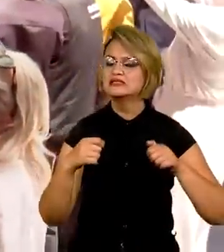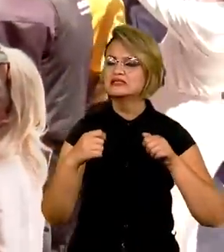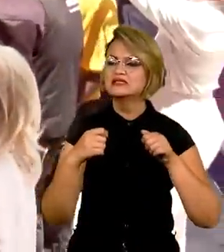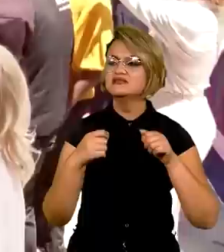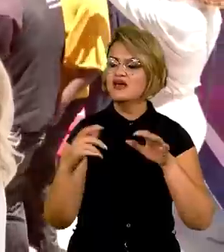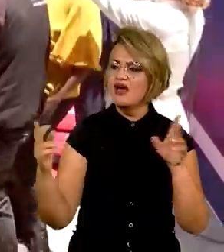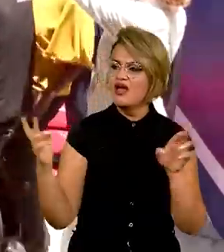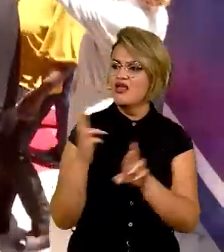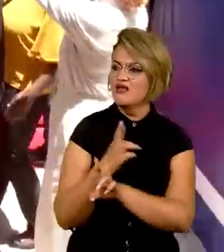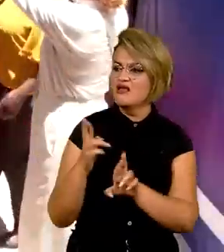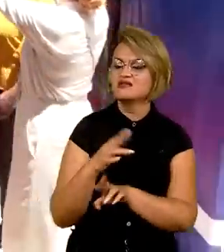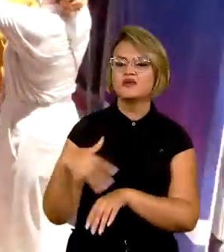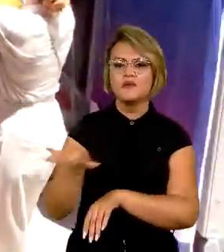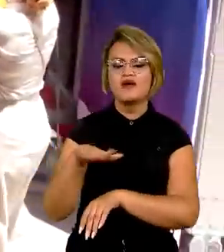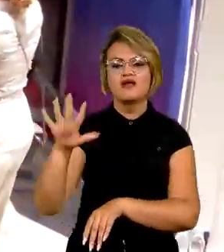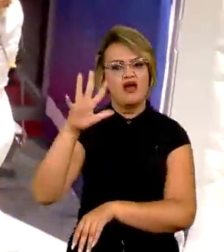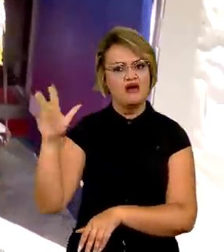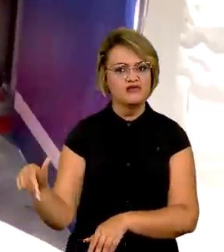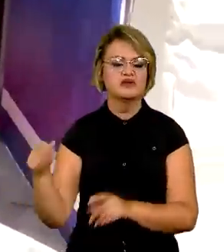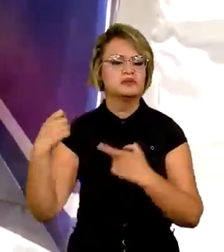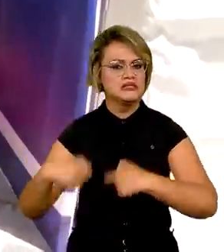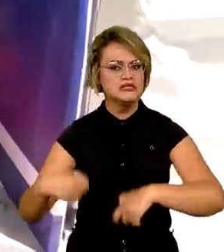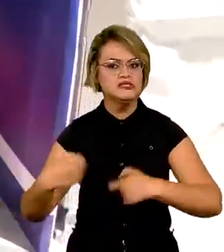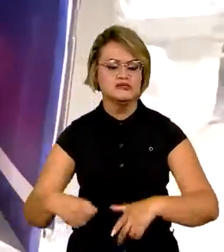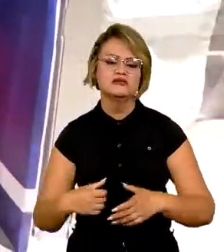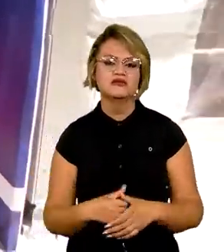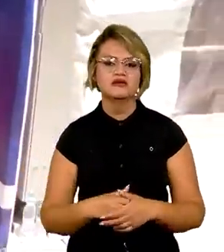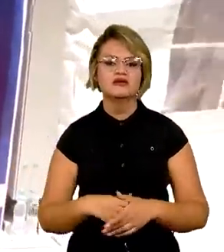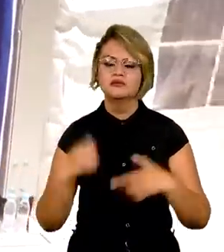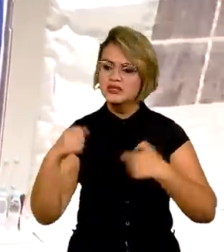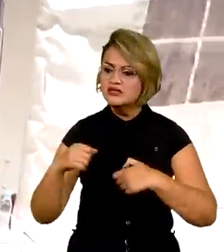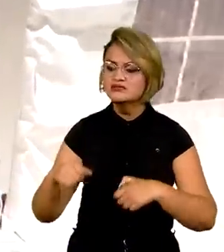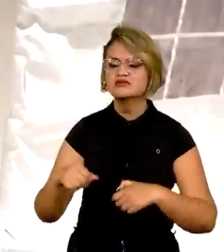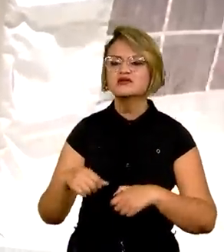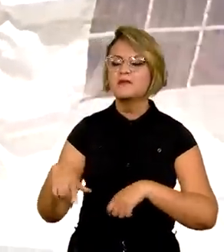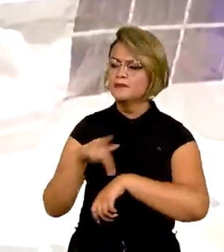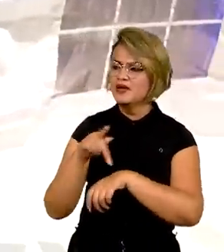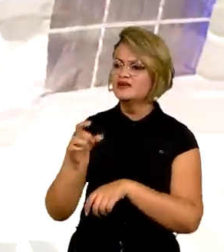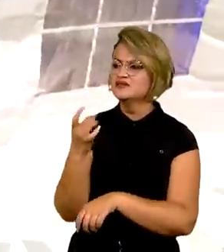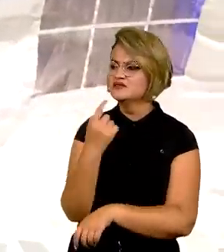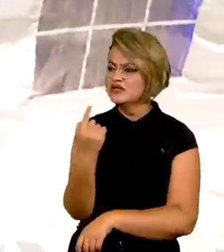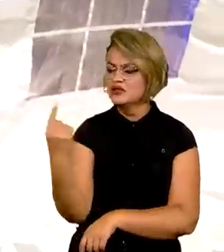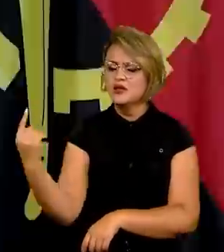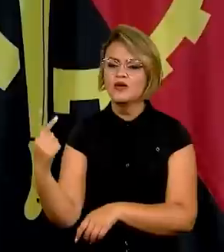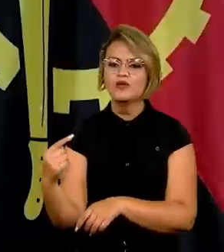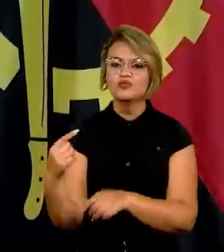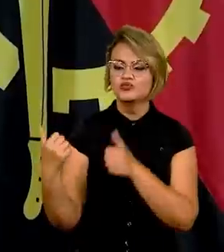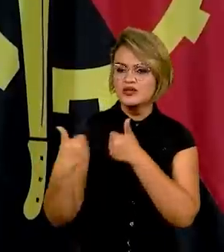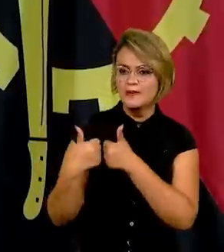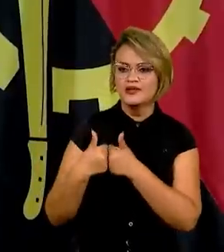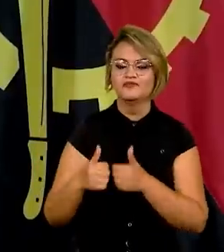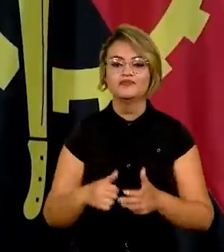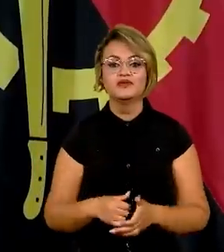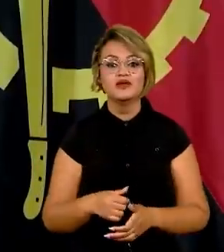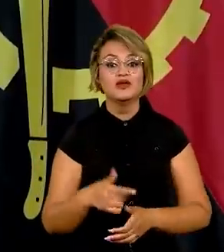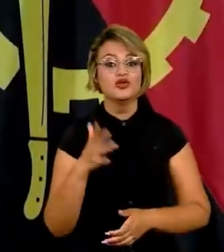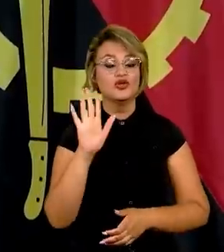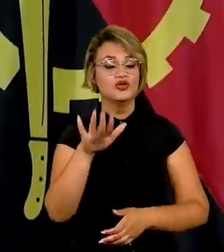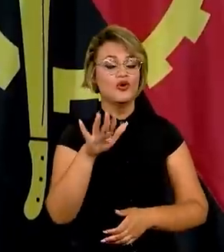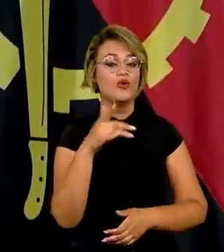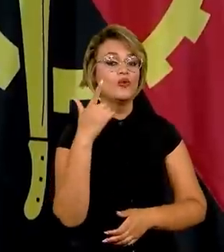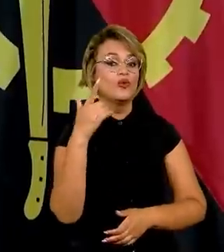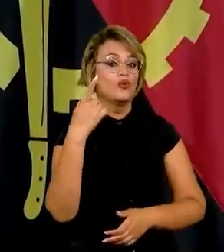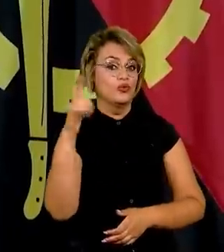sua relação com o continente africano, com todos os países, sobretudo com os mais próximos. E uma última coisa, o